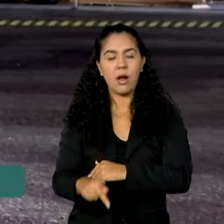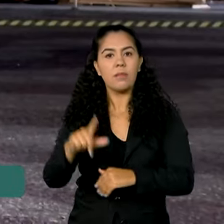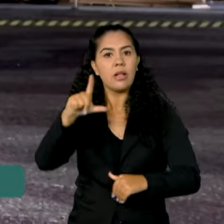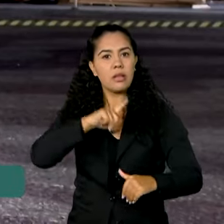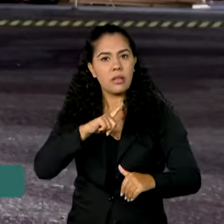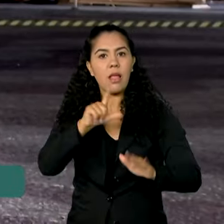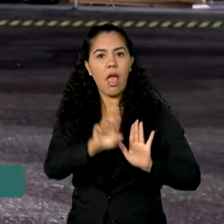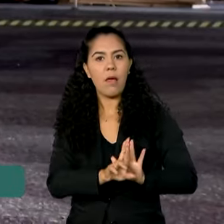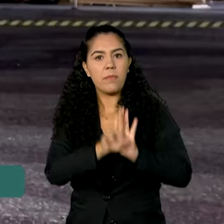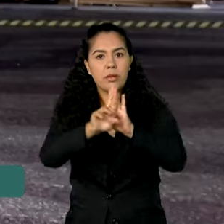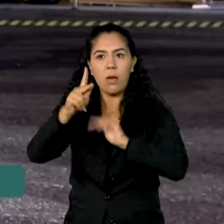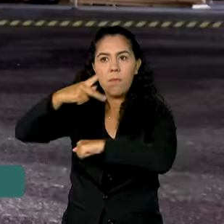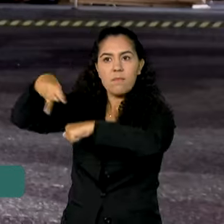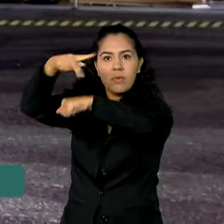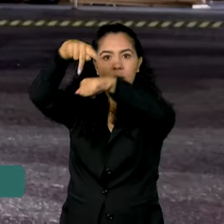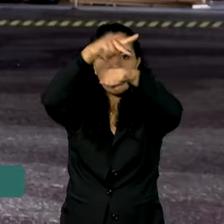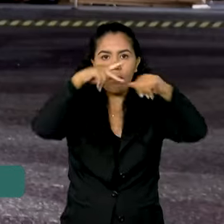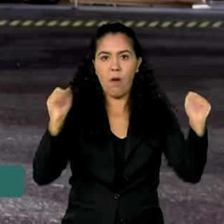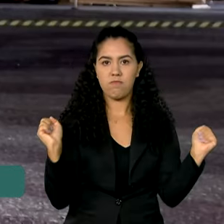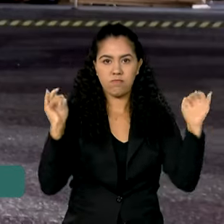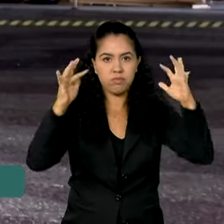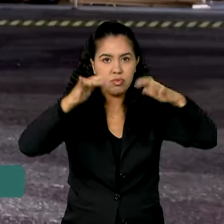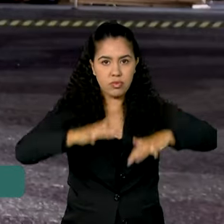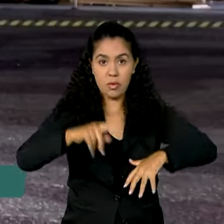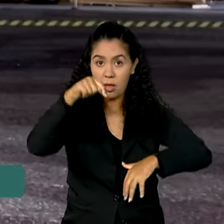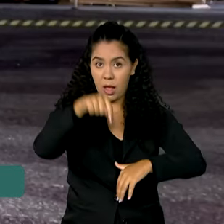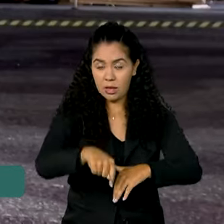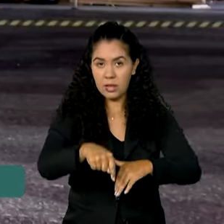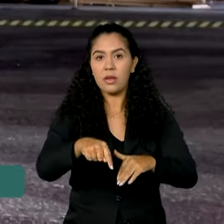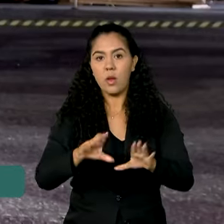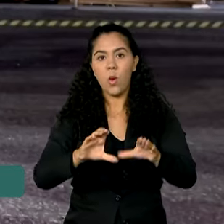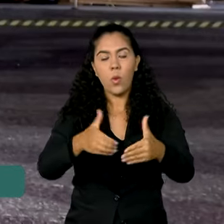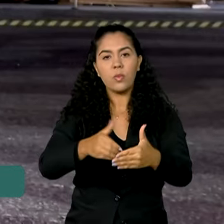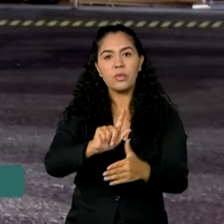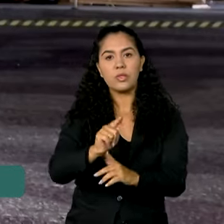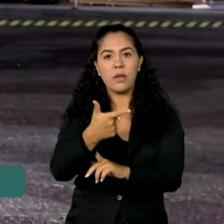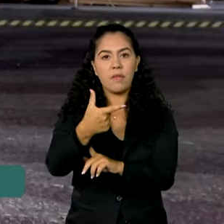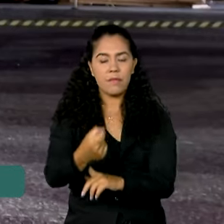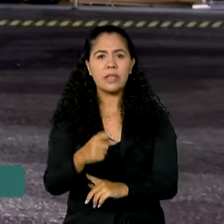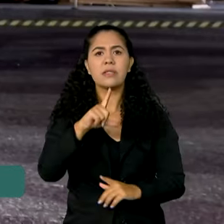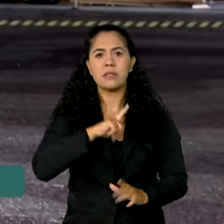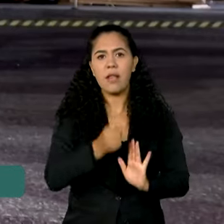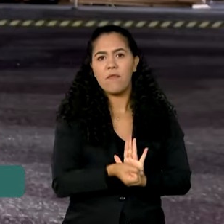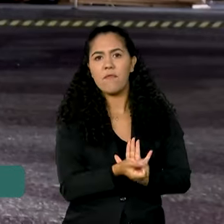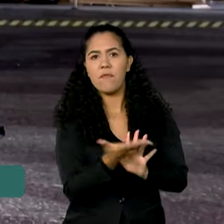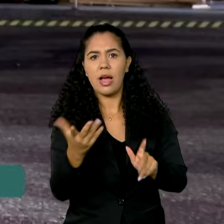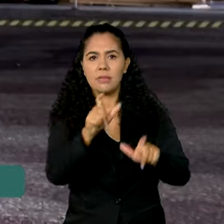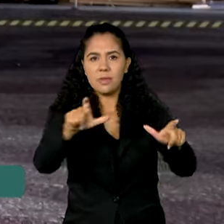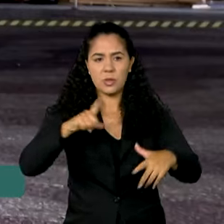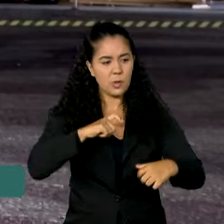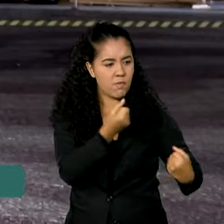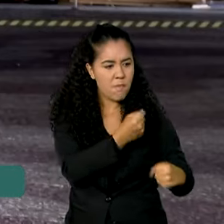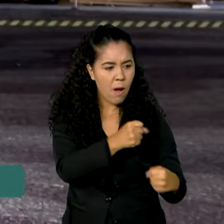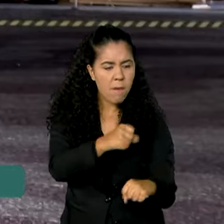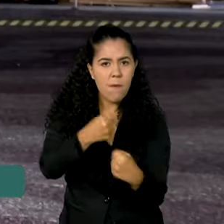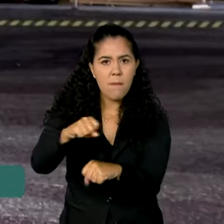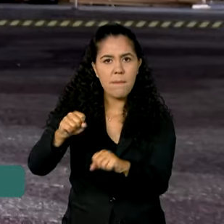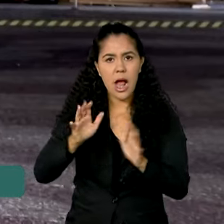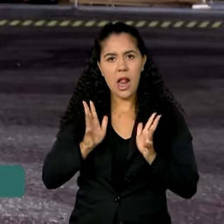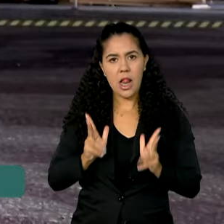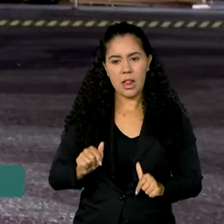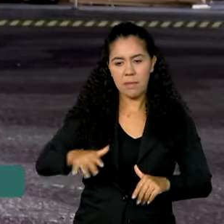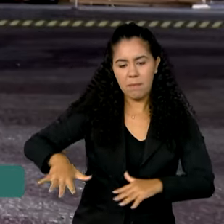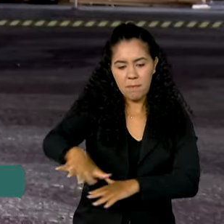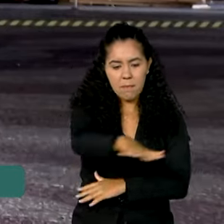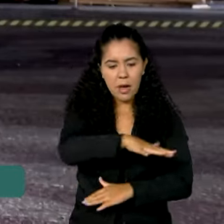chefes de estado e de governo do G20. E há um grande número de pessoas aqui limpando a região e também de